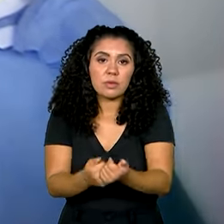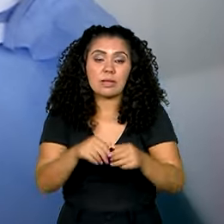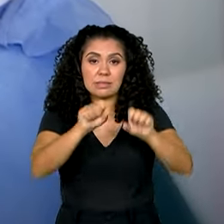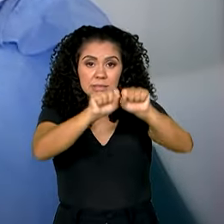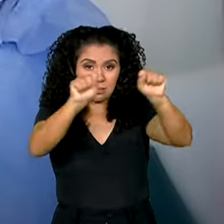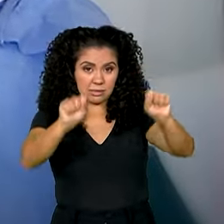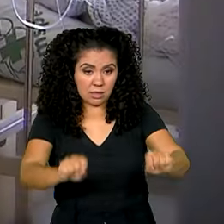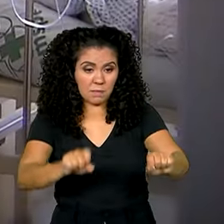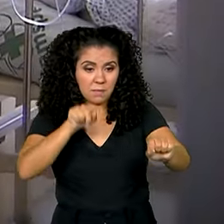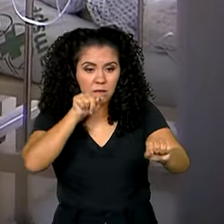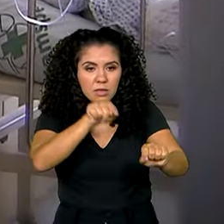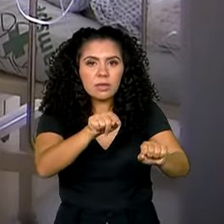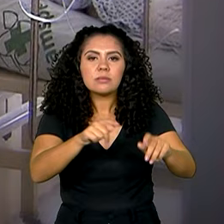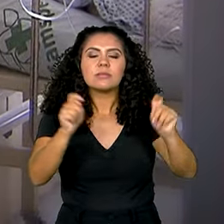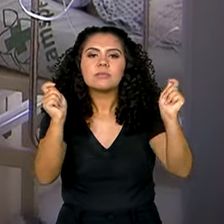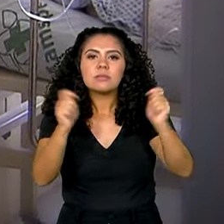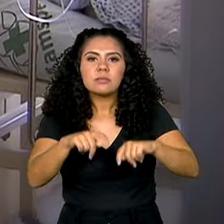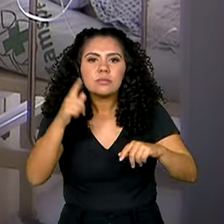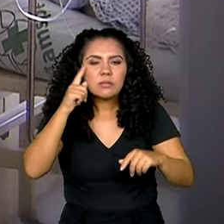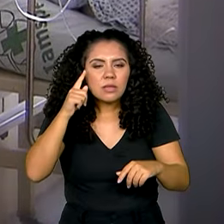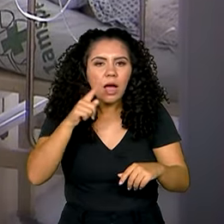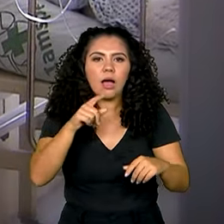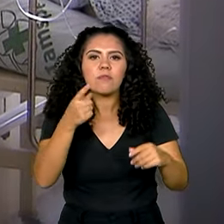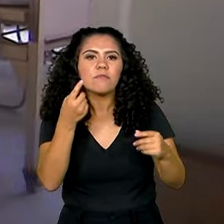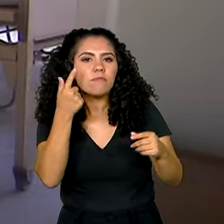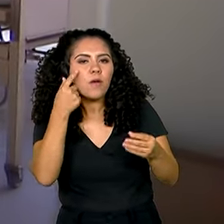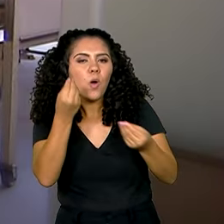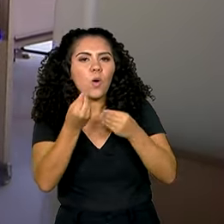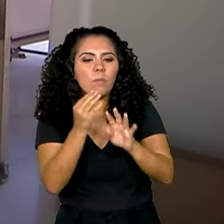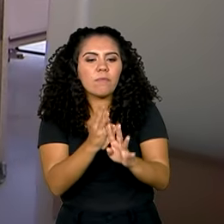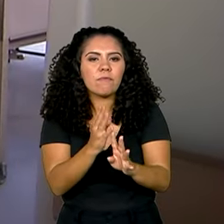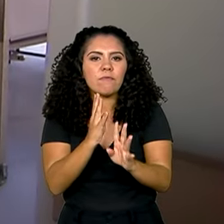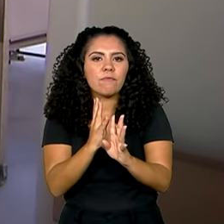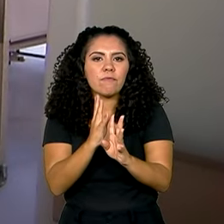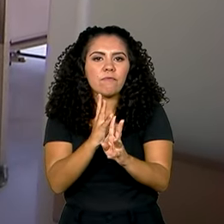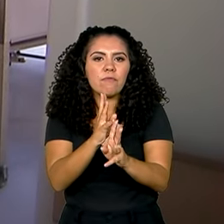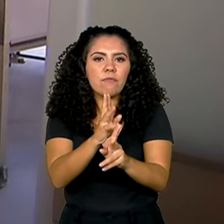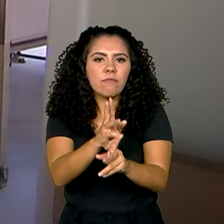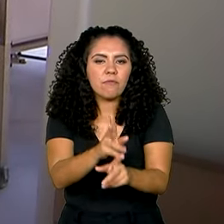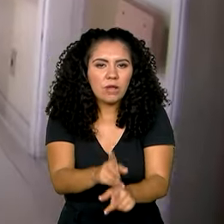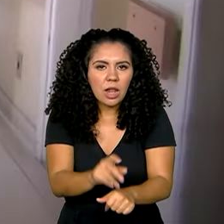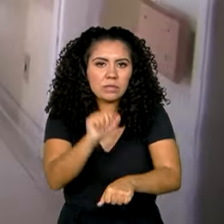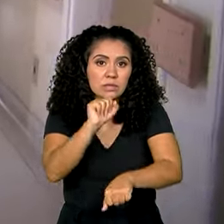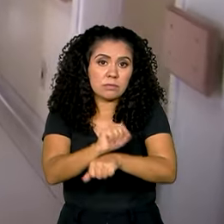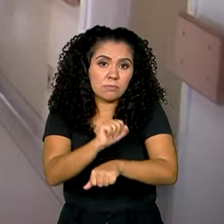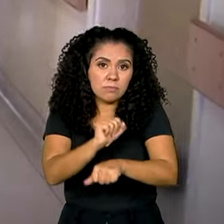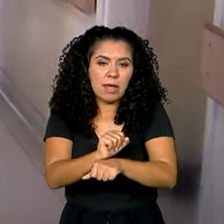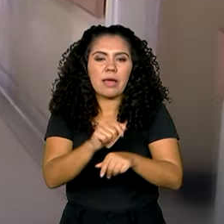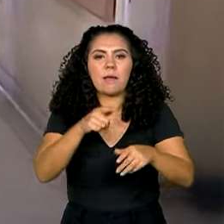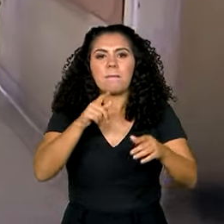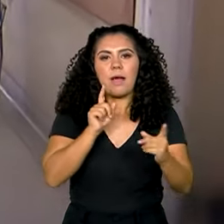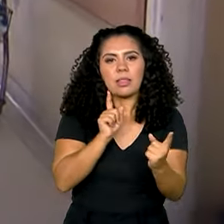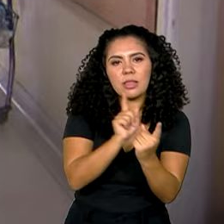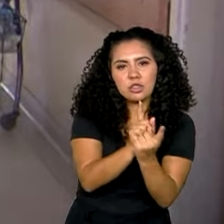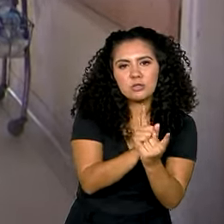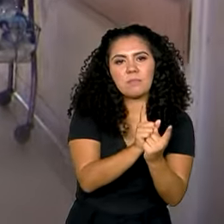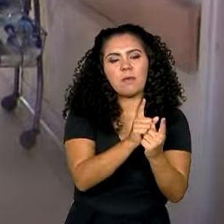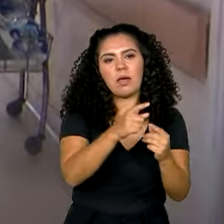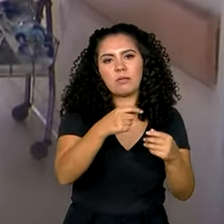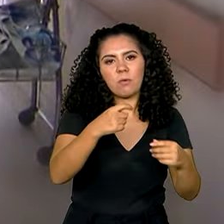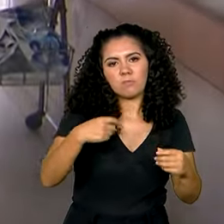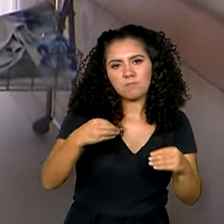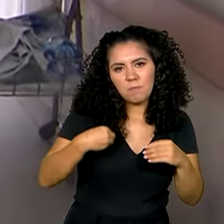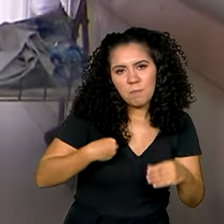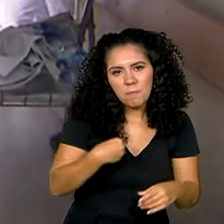permitir a verificação da posição em filas de espera para atendimento em consultas, exames e